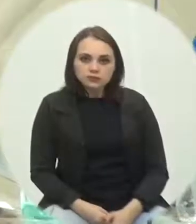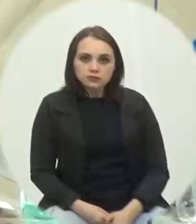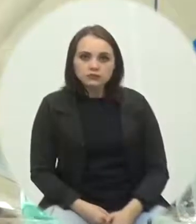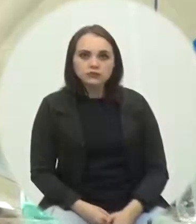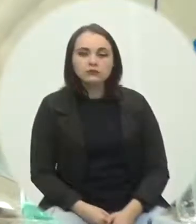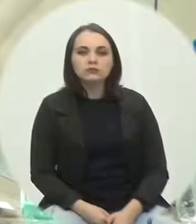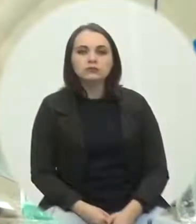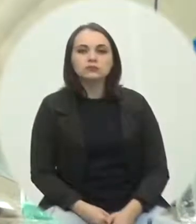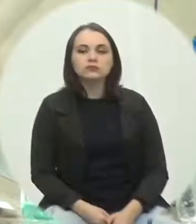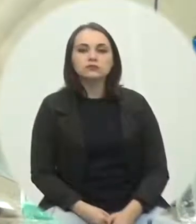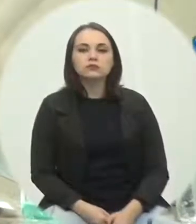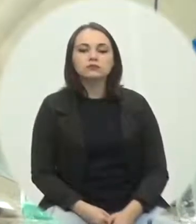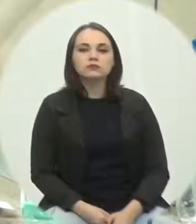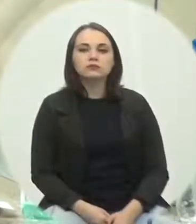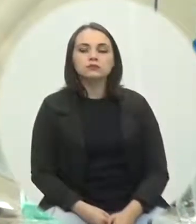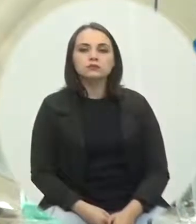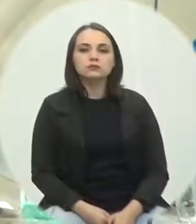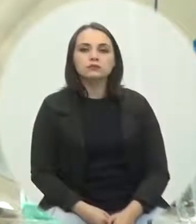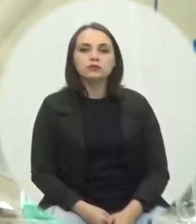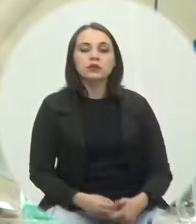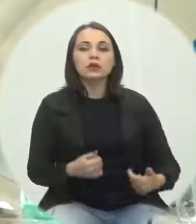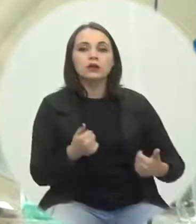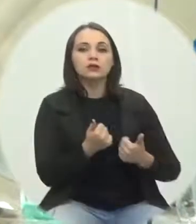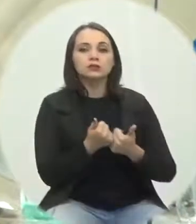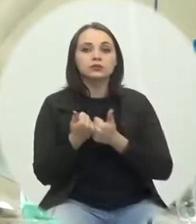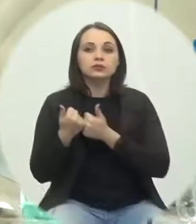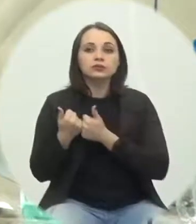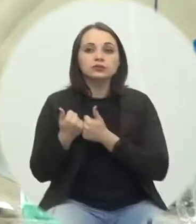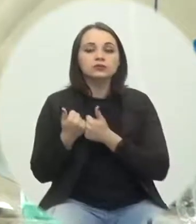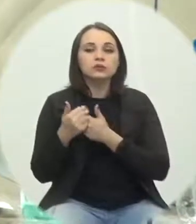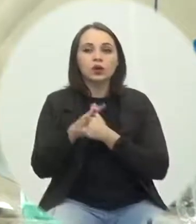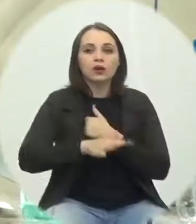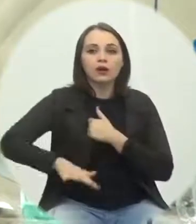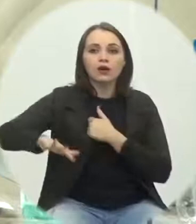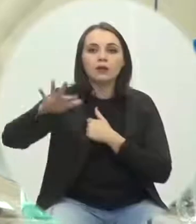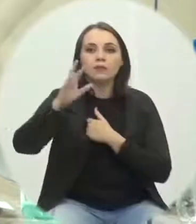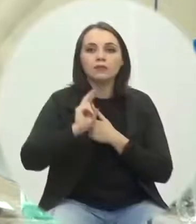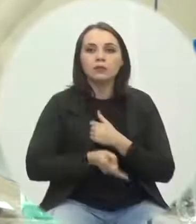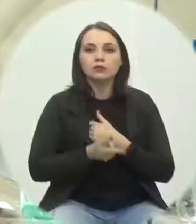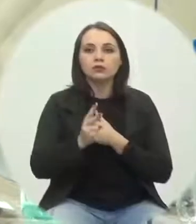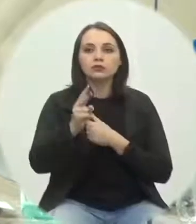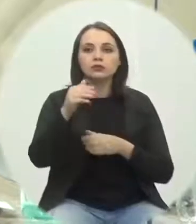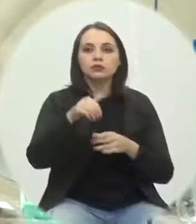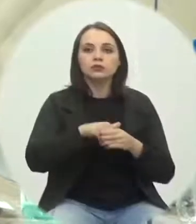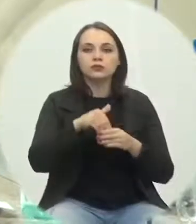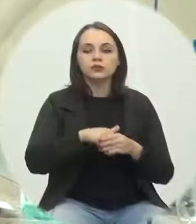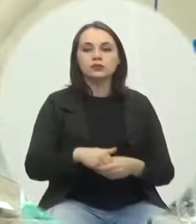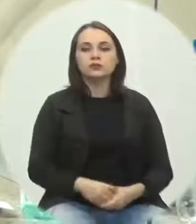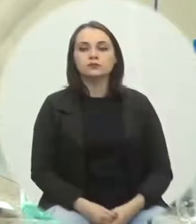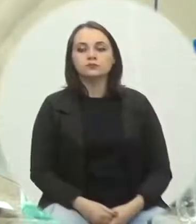Muito bem, o substitutivo global continua em discussão.